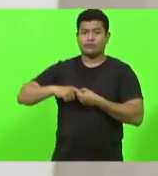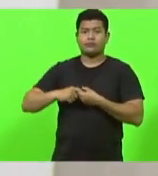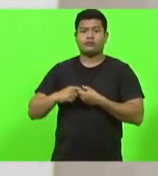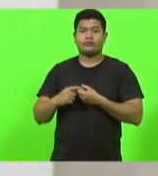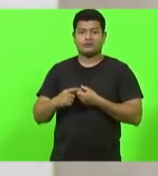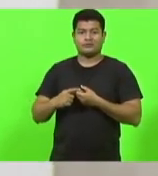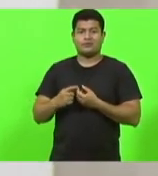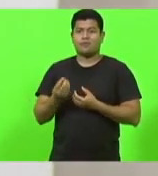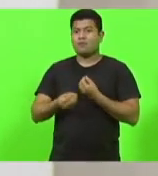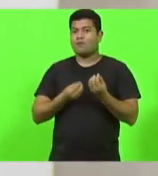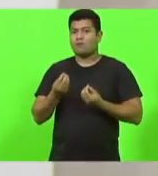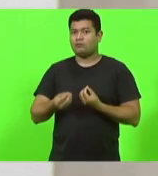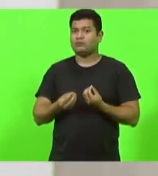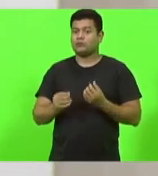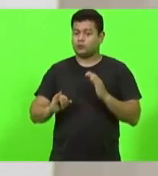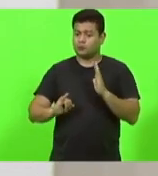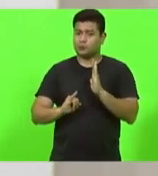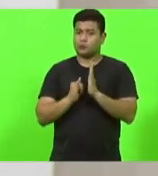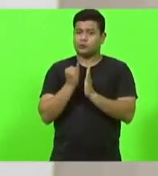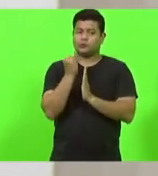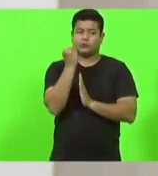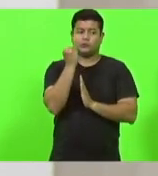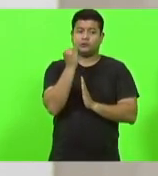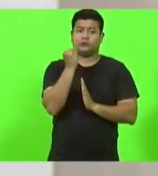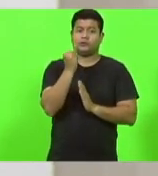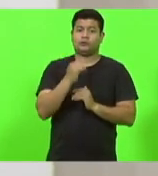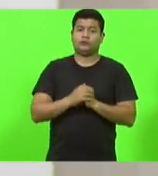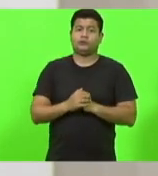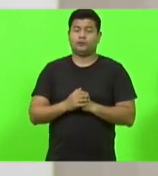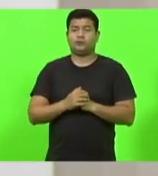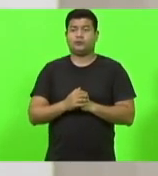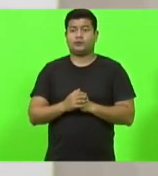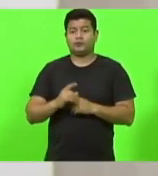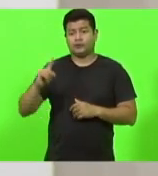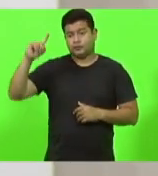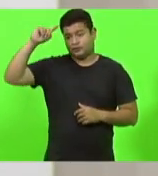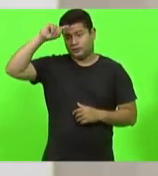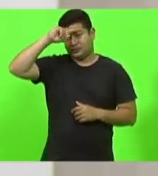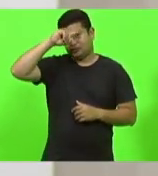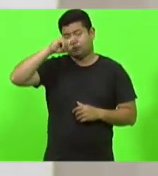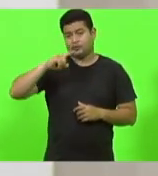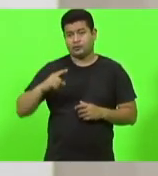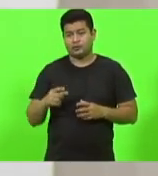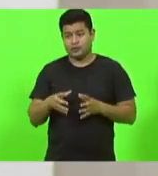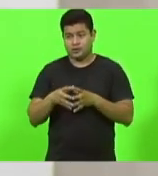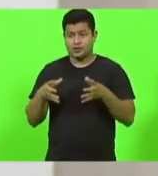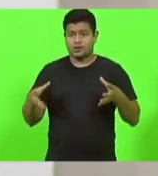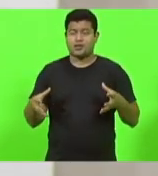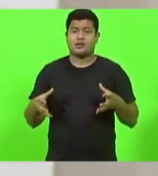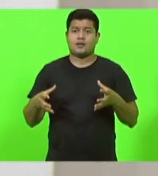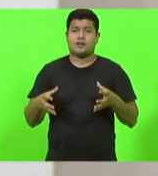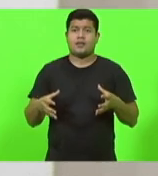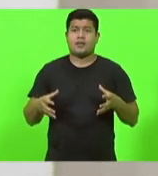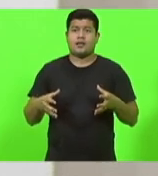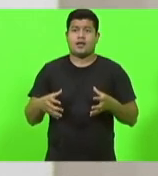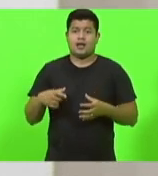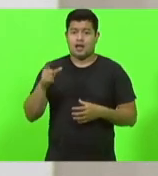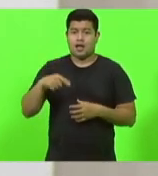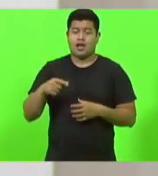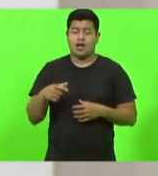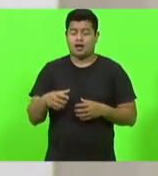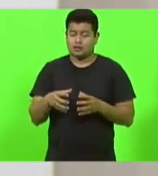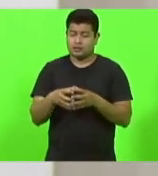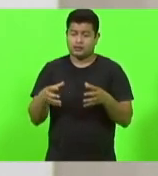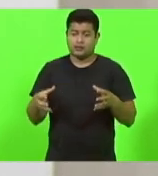A dificuldade de acessar os programas, é grande e essa é uma das grandes